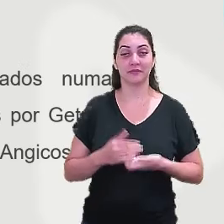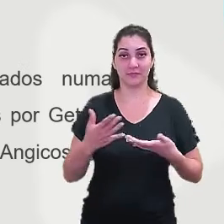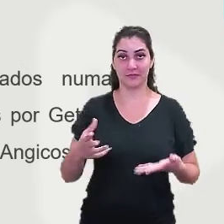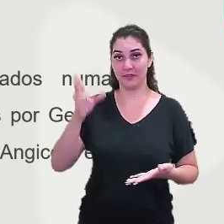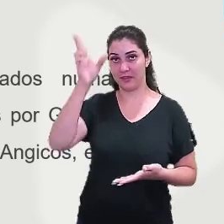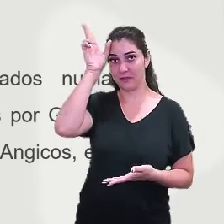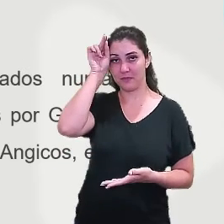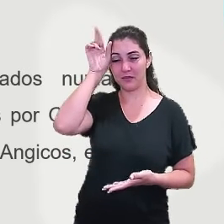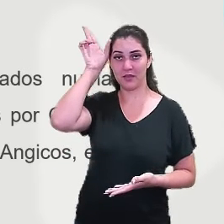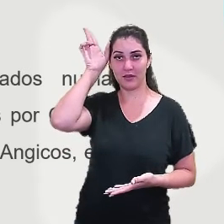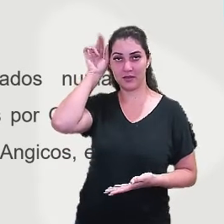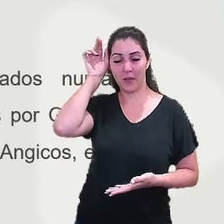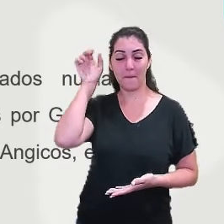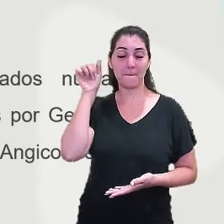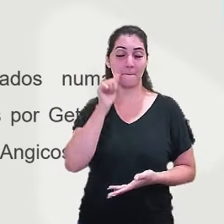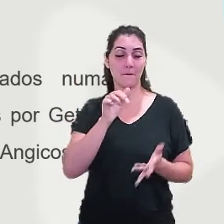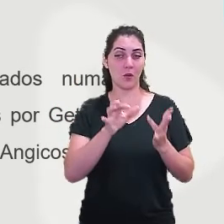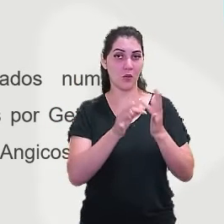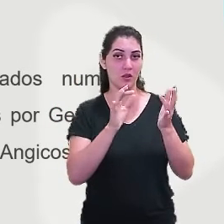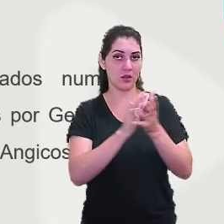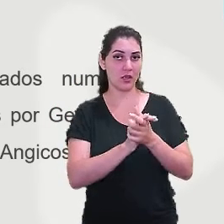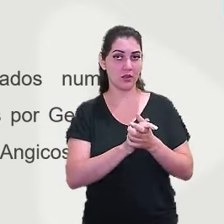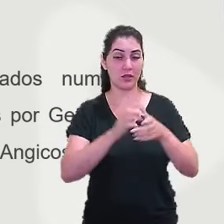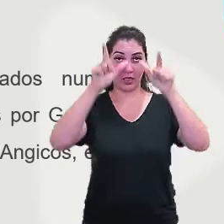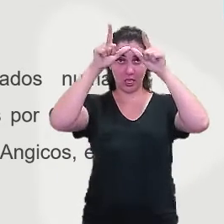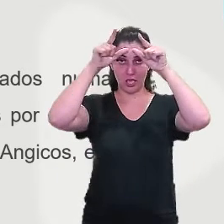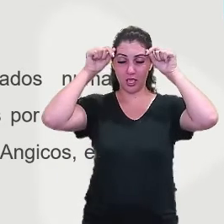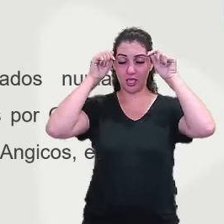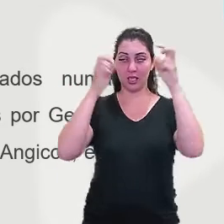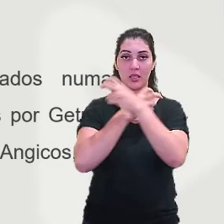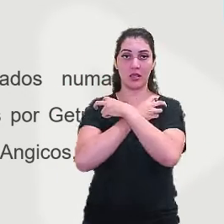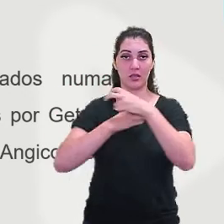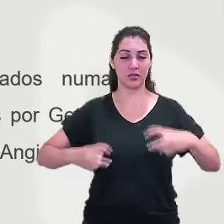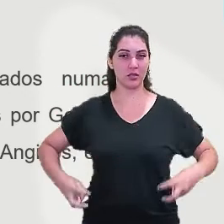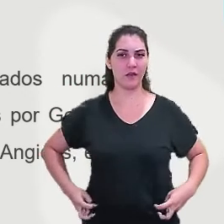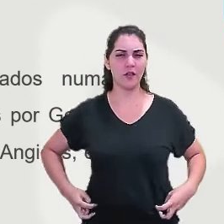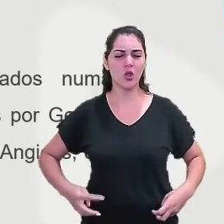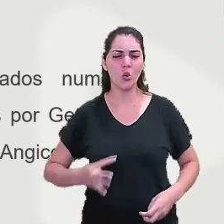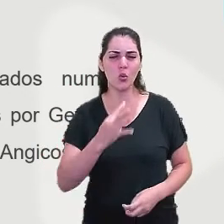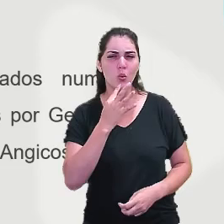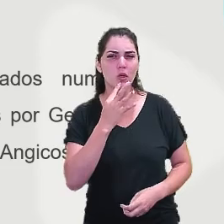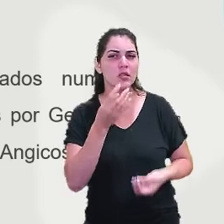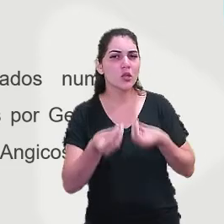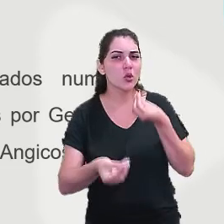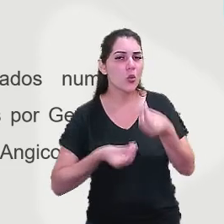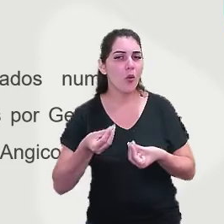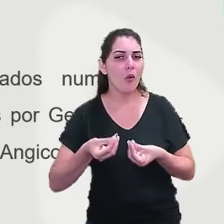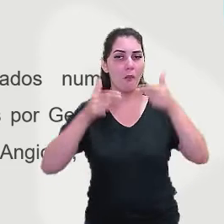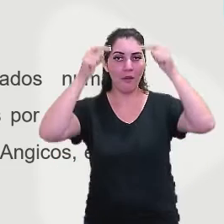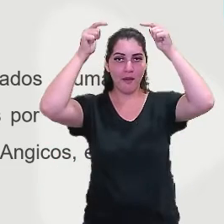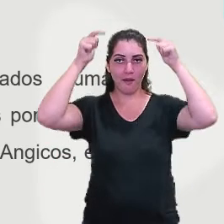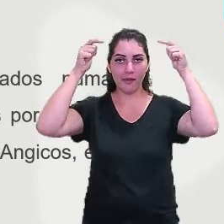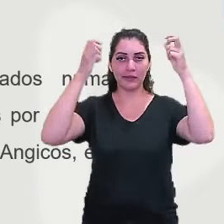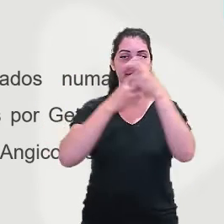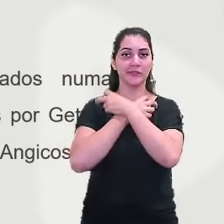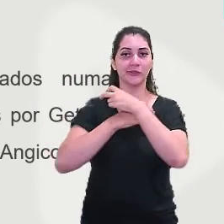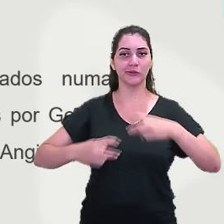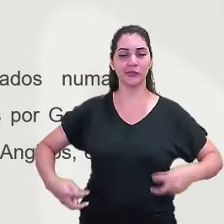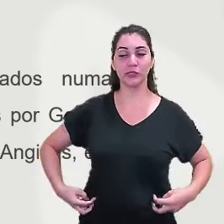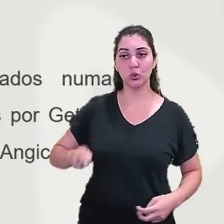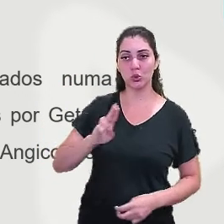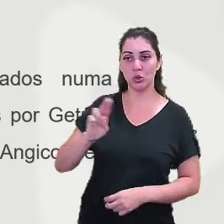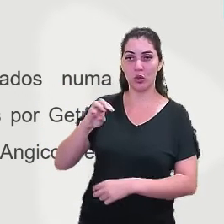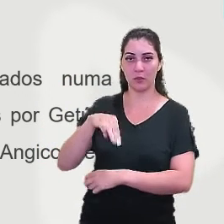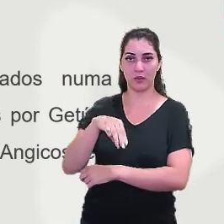Maria Bonita, mulher de Lampião, ficou conhecida como a Rainha do Cangaço. Seu nome era Maria Gomes de